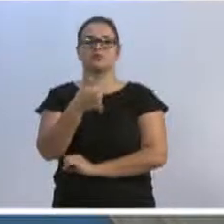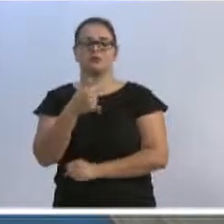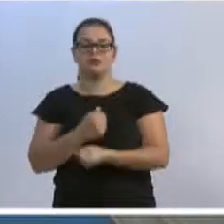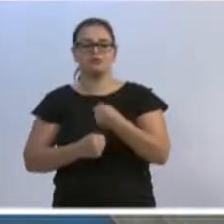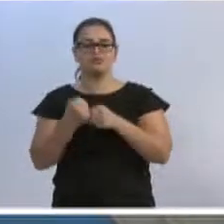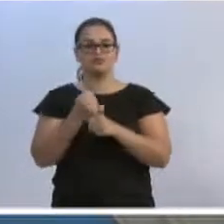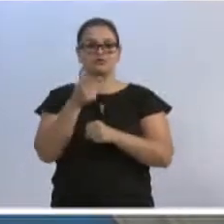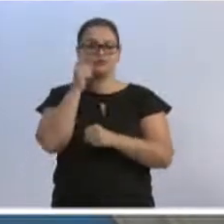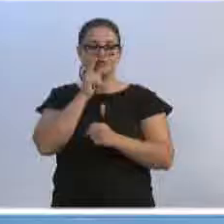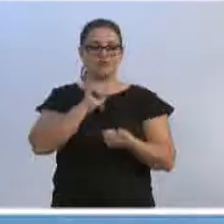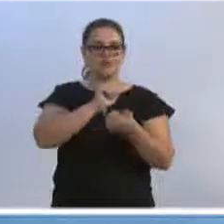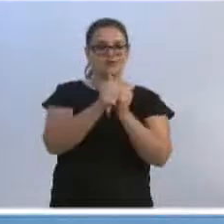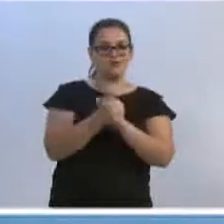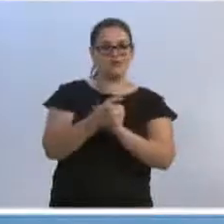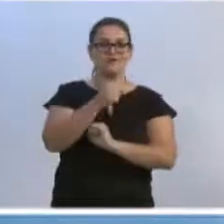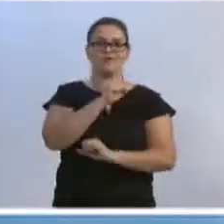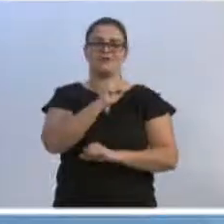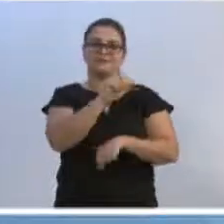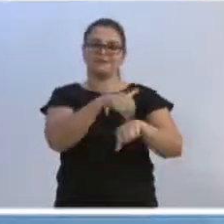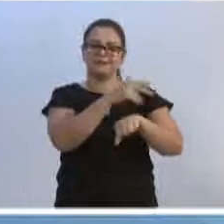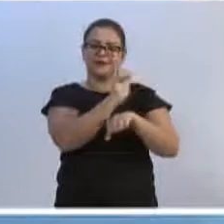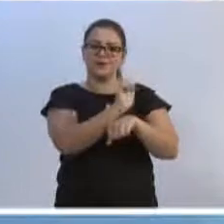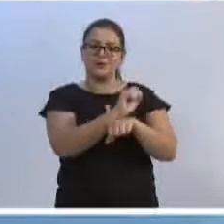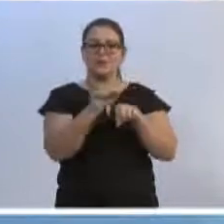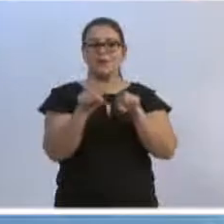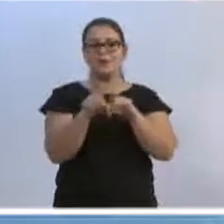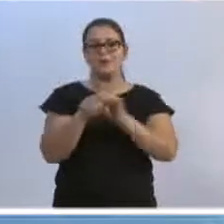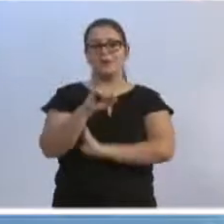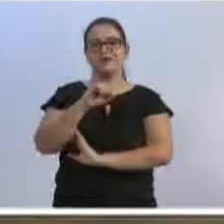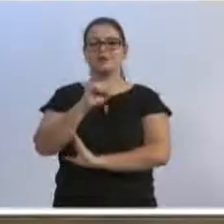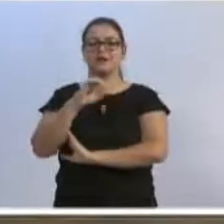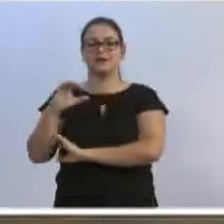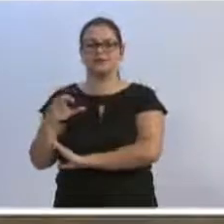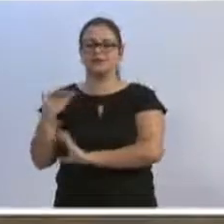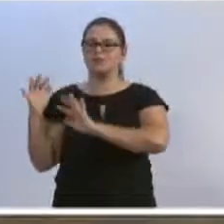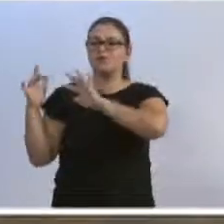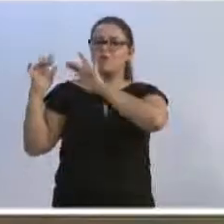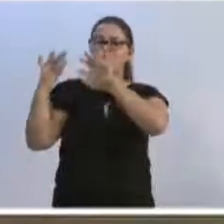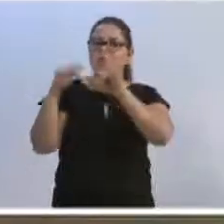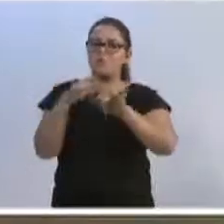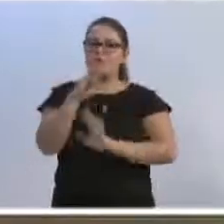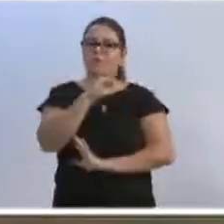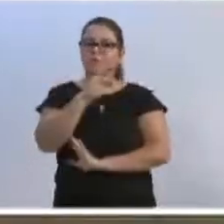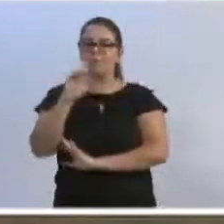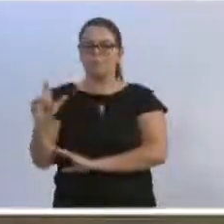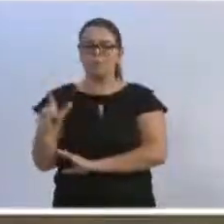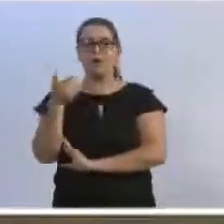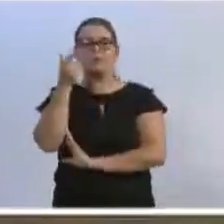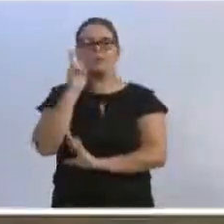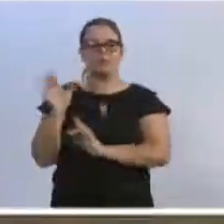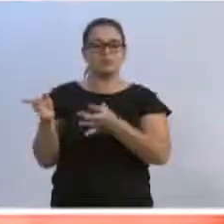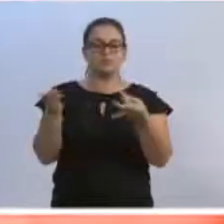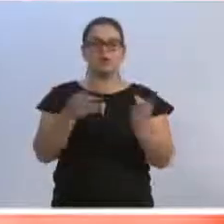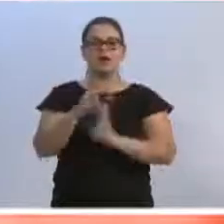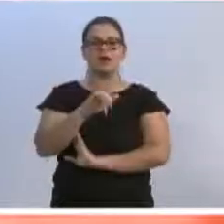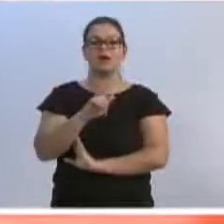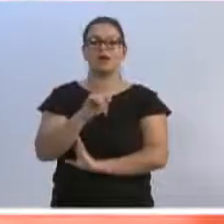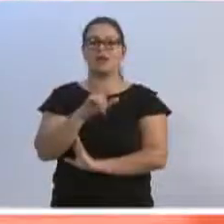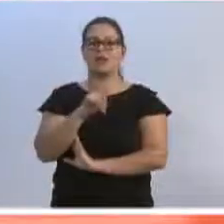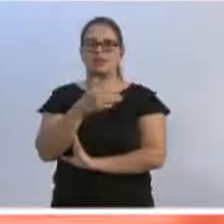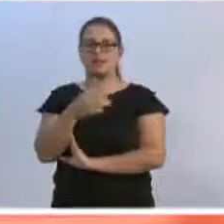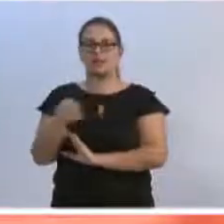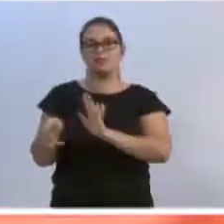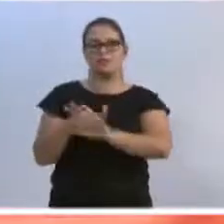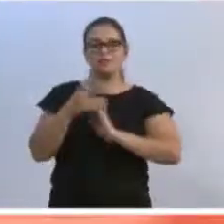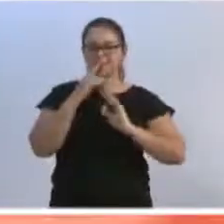o estadual como a Copa Santa Catarina aqui, e trouxemos o povo blumenauense, a família blumenauense, para o Galegão, que hoje é o coração de